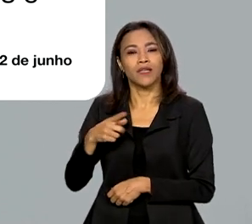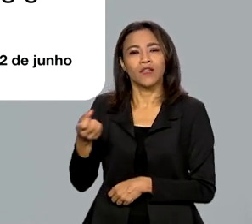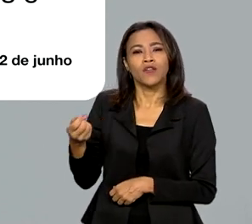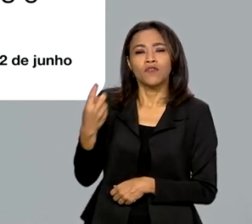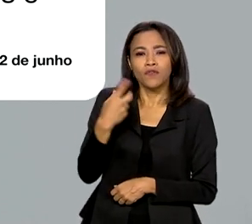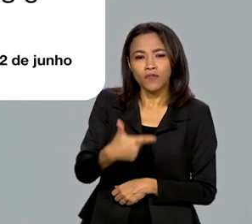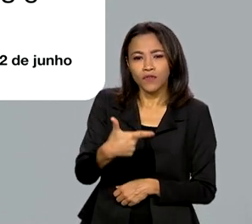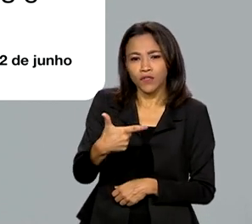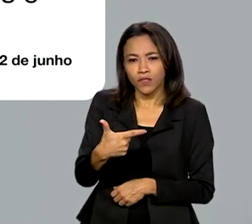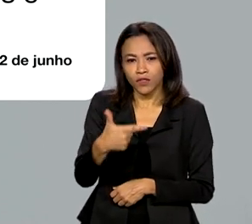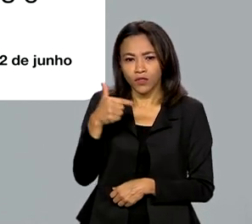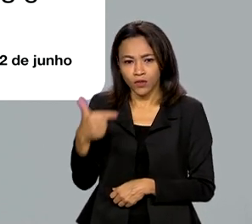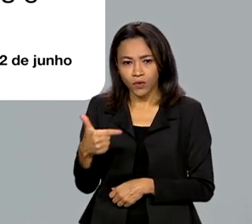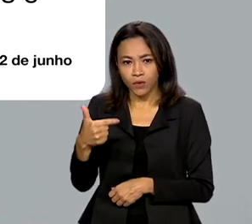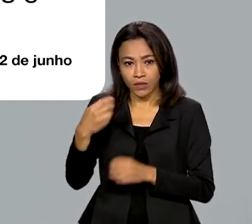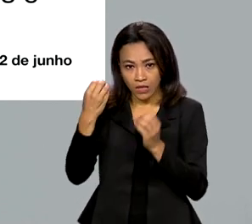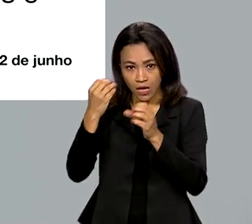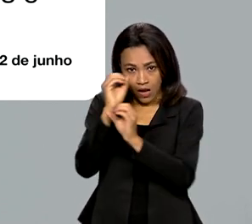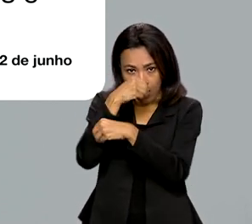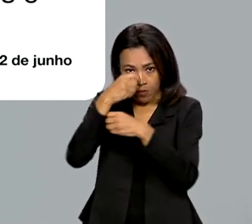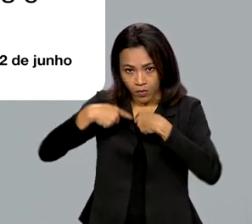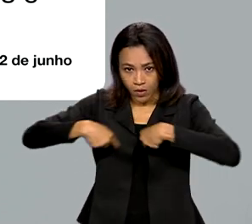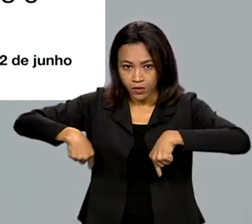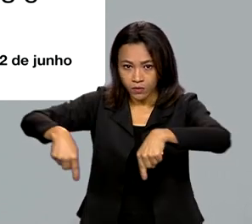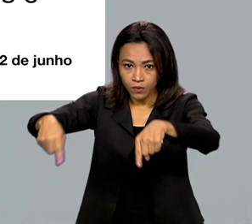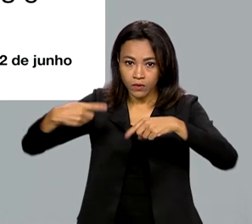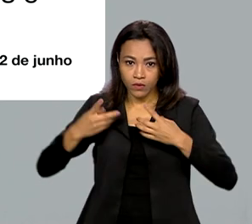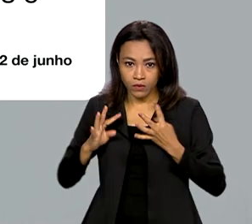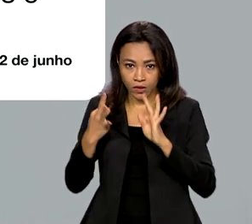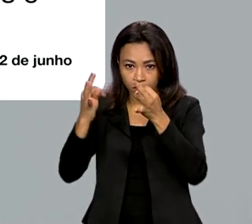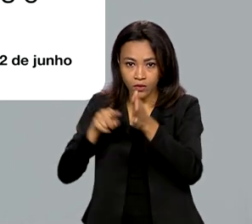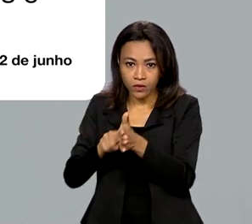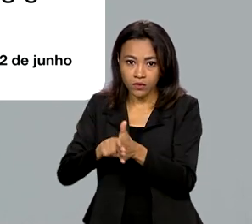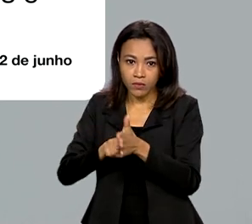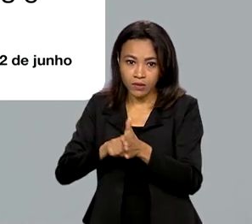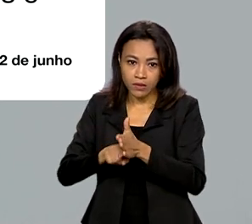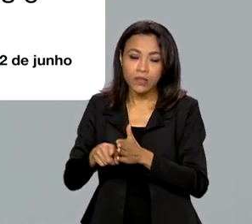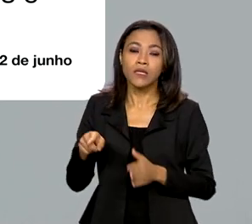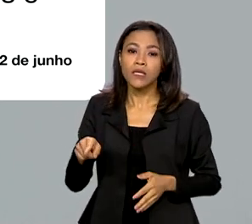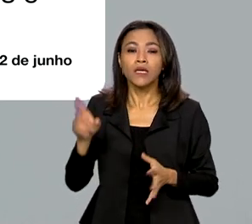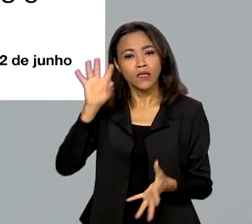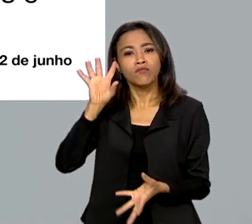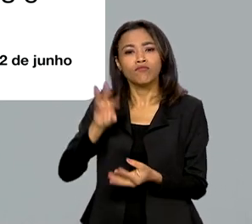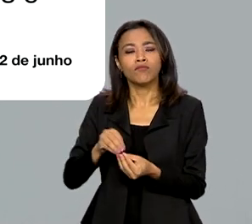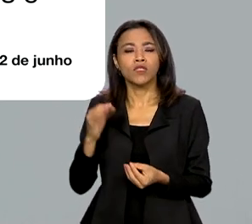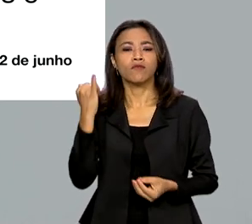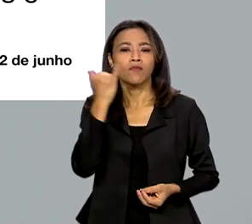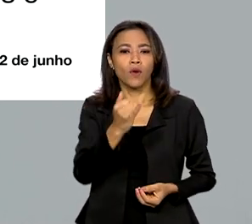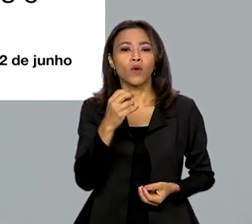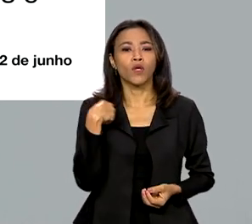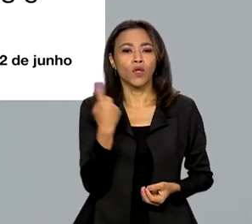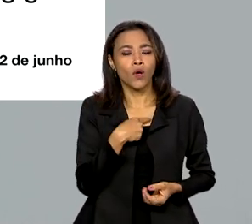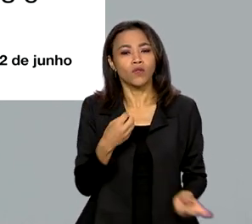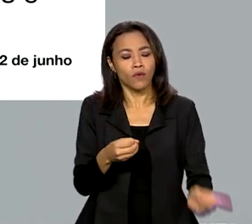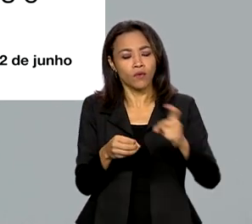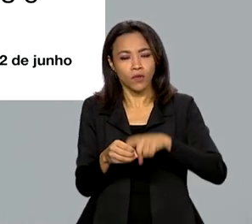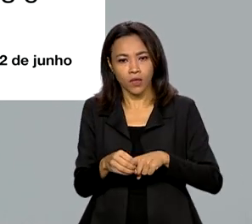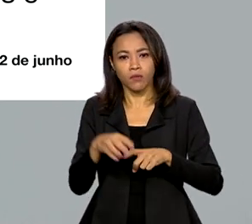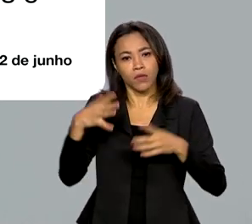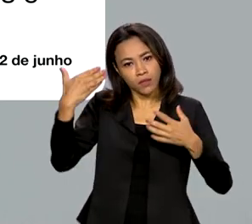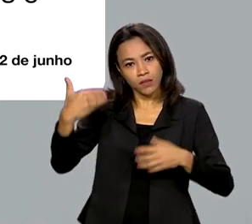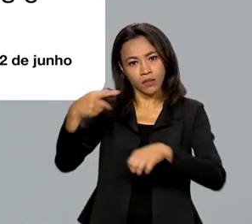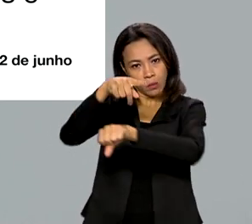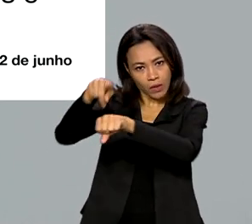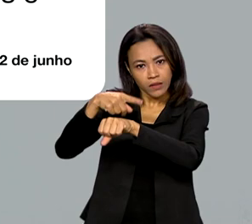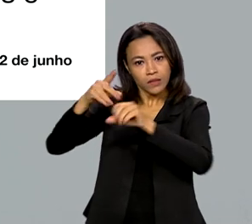laboratórios de pesquisa científica e inovação tecnológica. E finaliza afirmando que voltamos a ser um país que acredita e